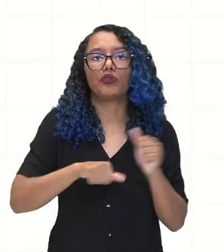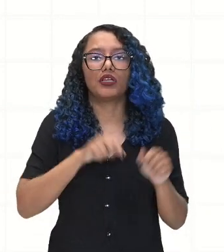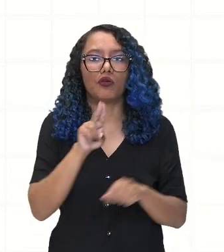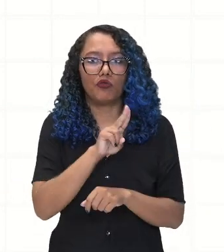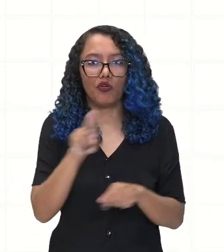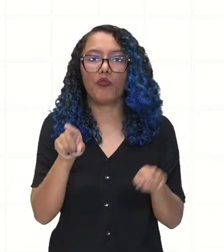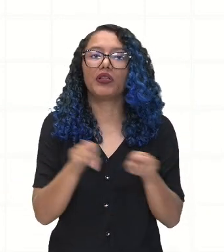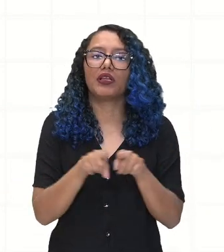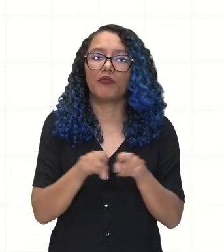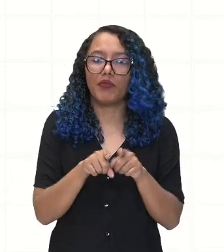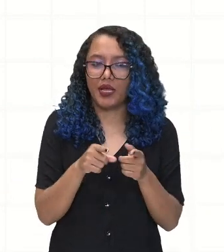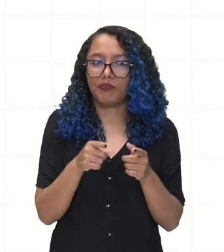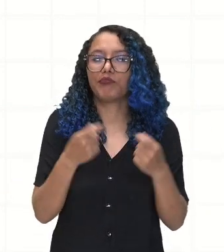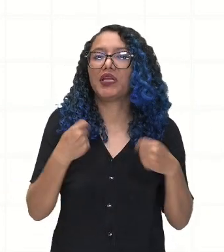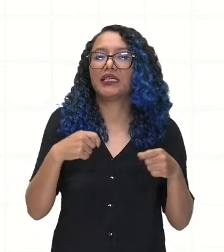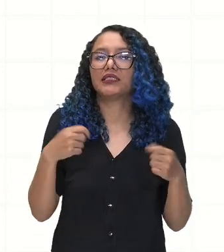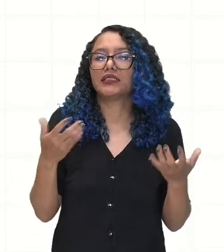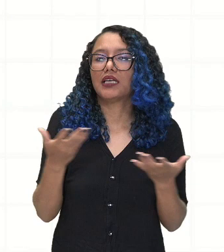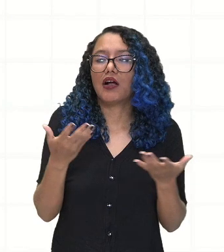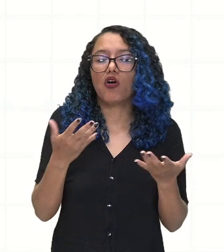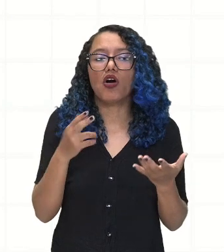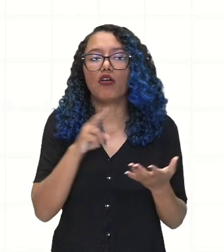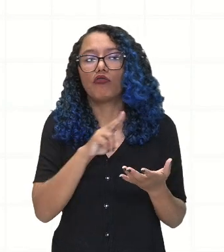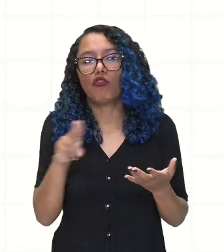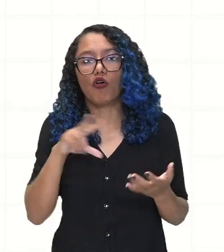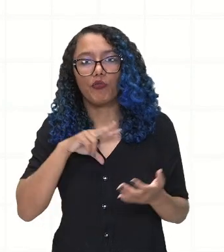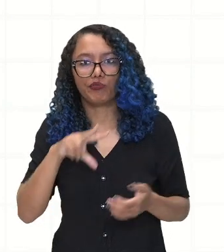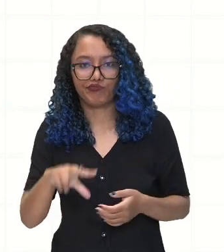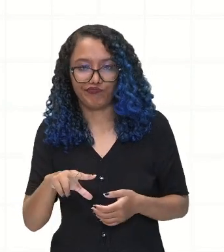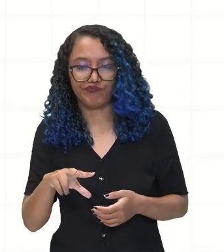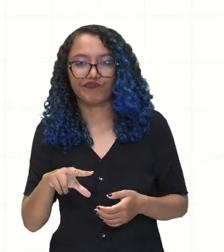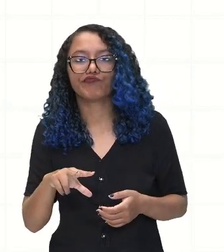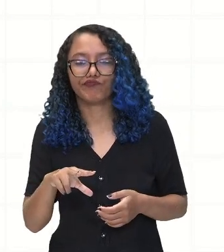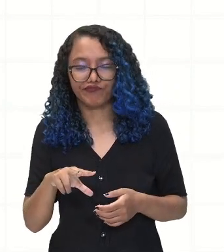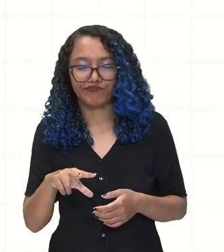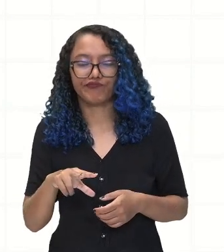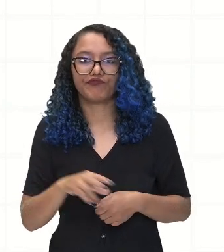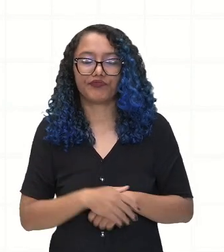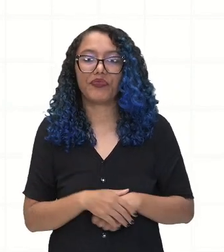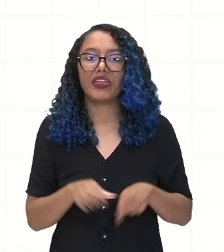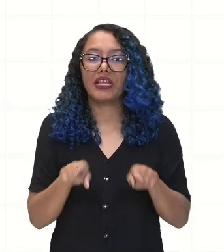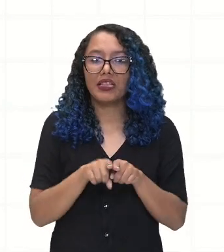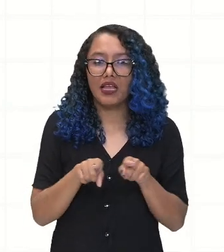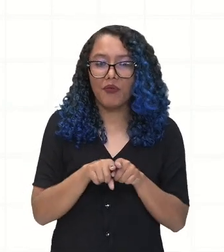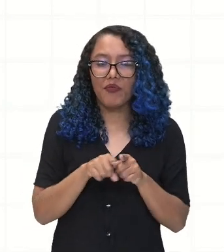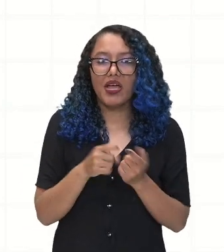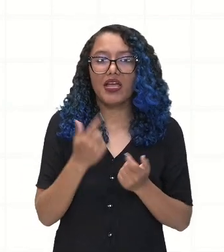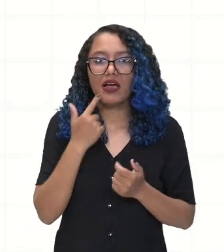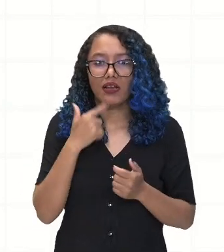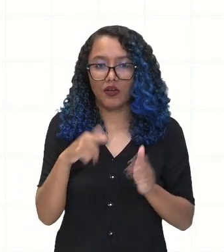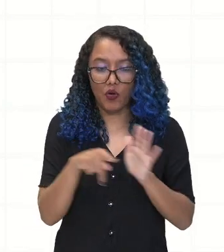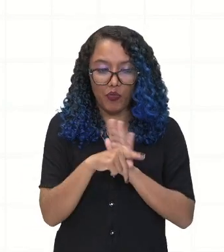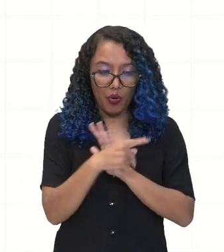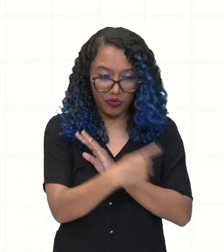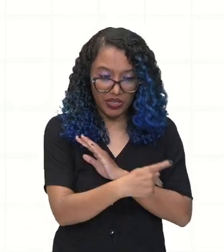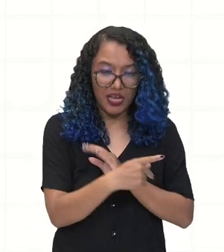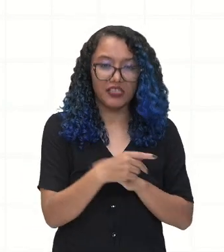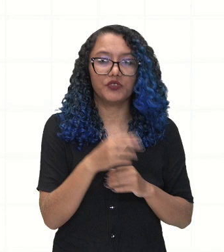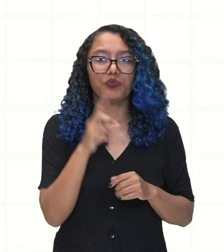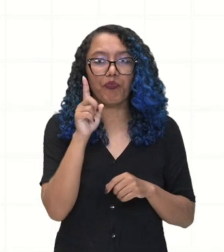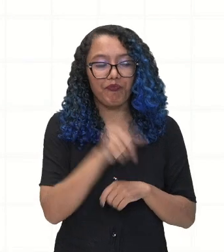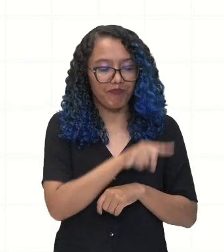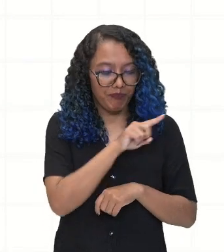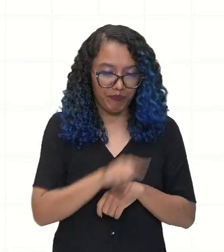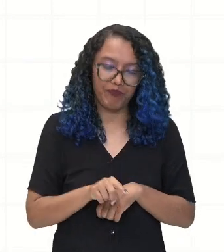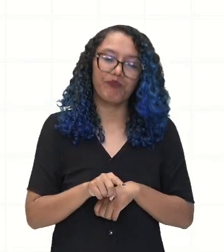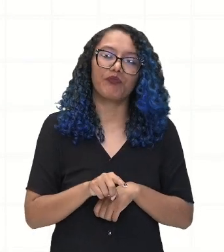nomes indígenas que eles possuíam. Era proibido também falar a língua nativa e começaram ali a